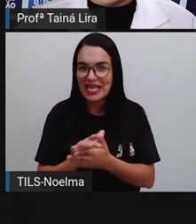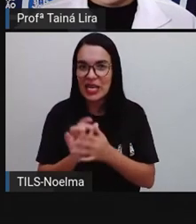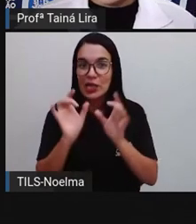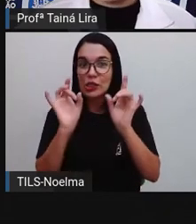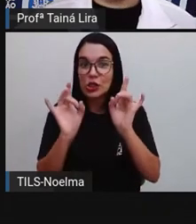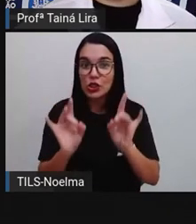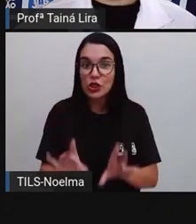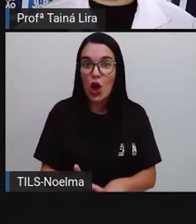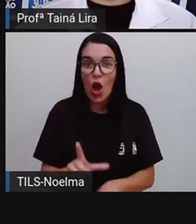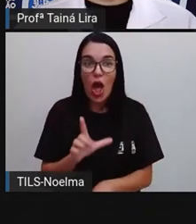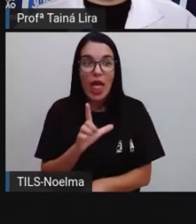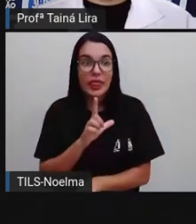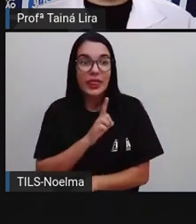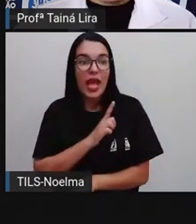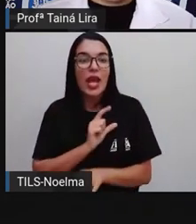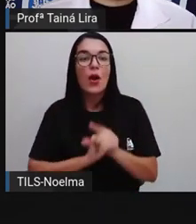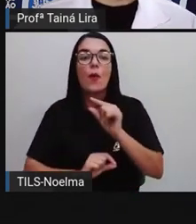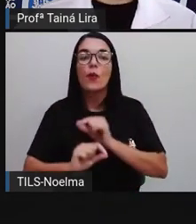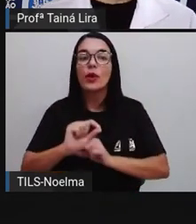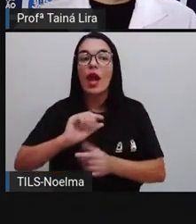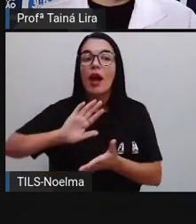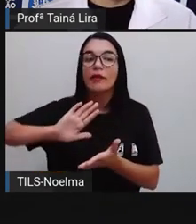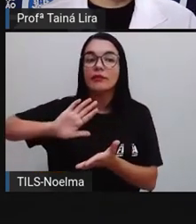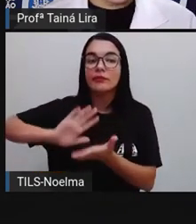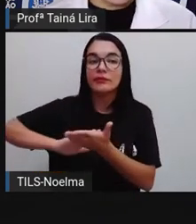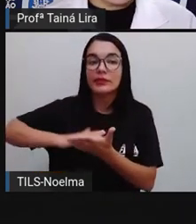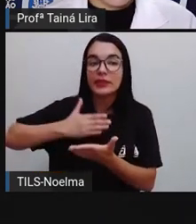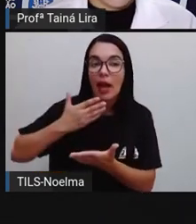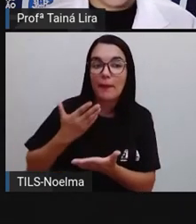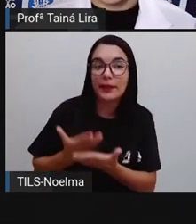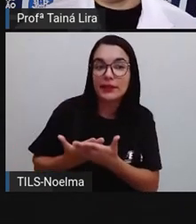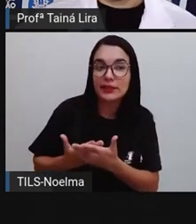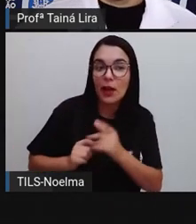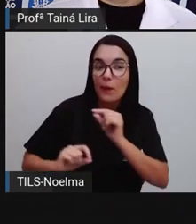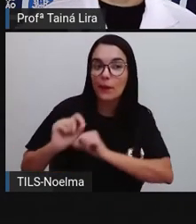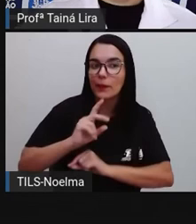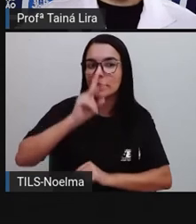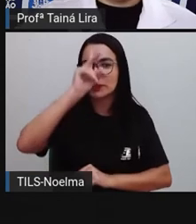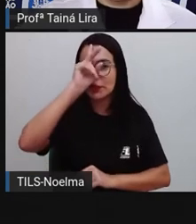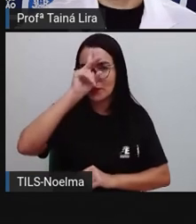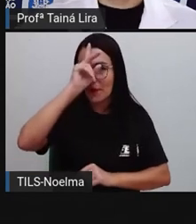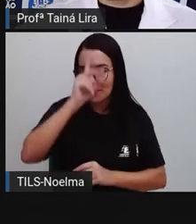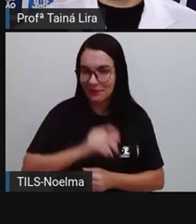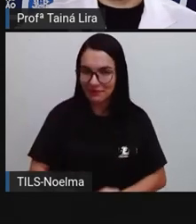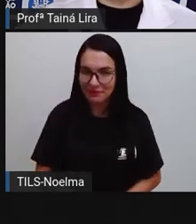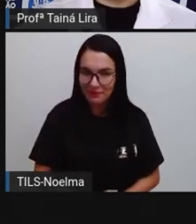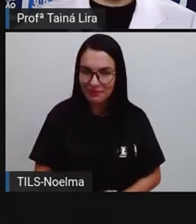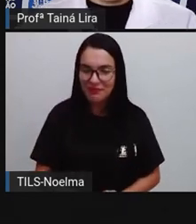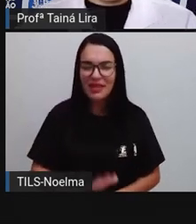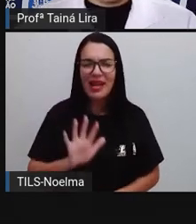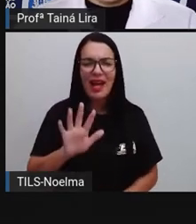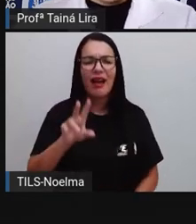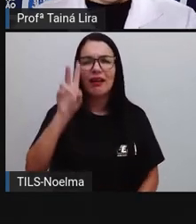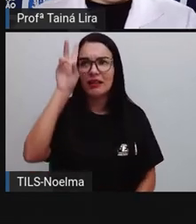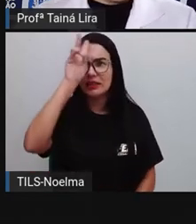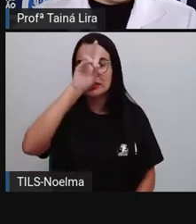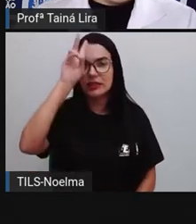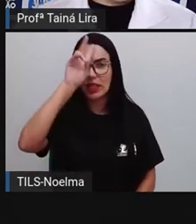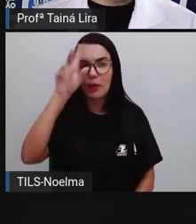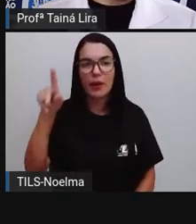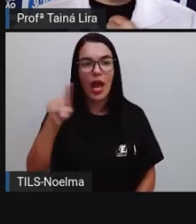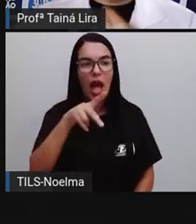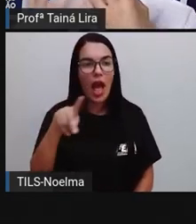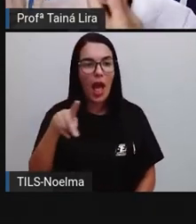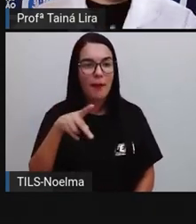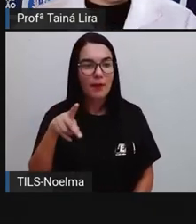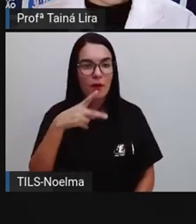Mas a gente vai trabalhar a interpretação dessa história. Lembra que a Pró falou que a gente, que eu gosto muito,